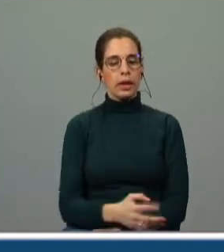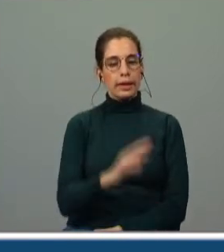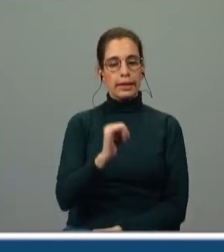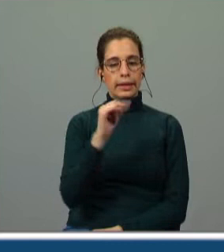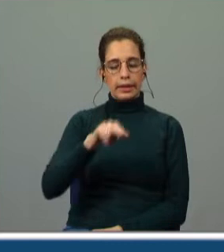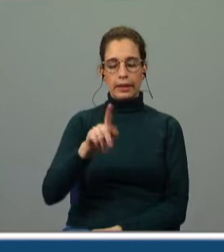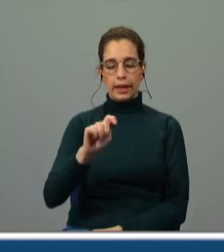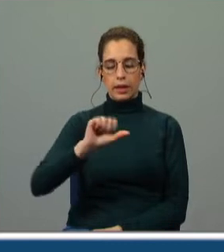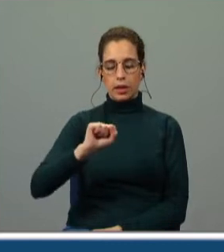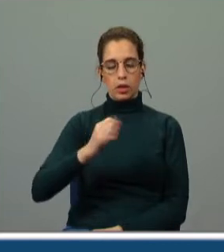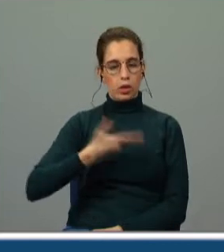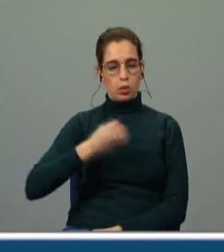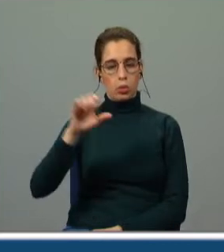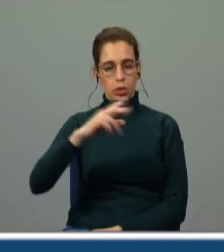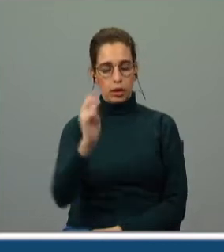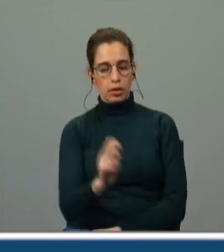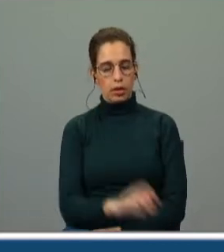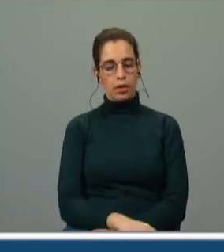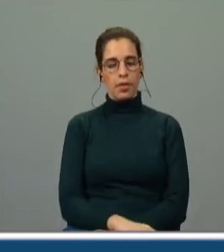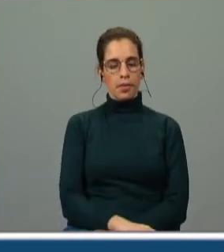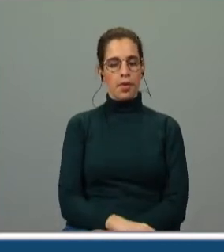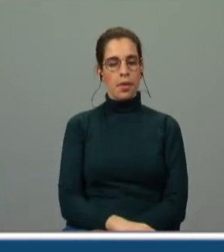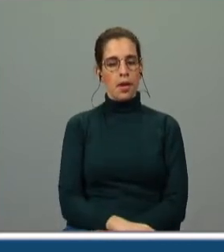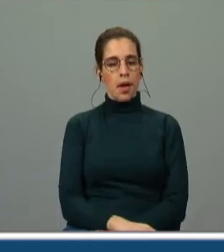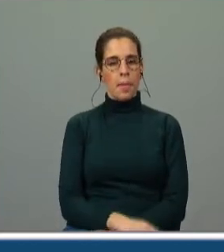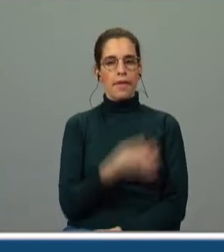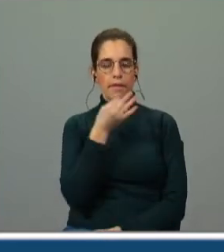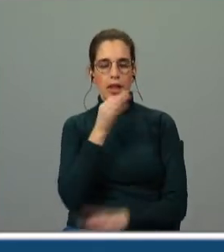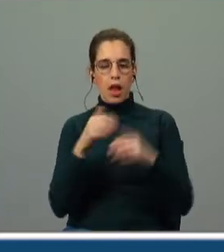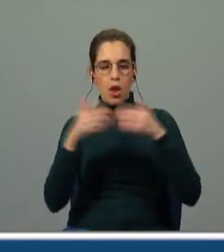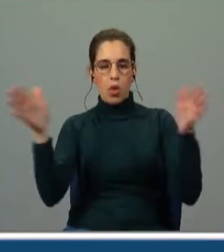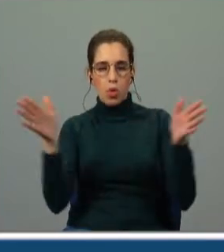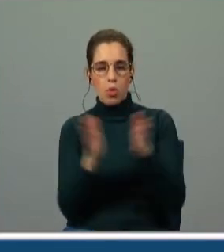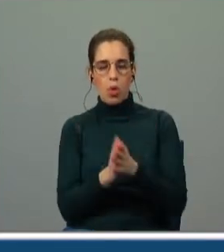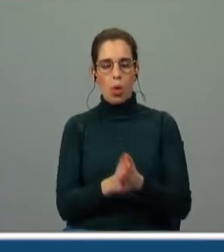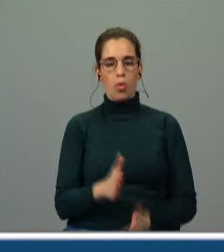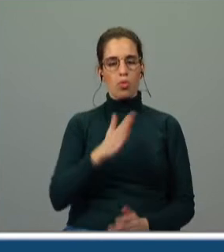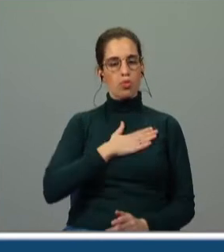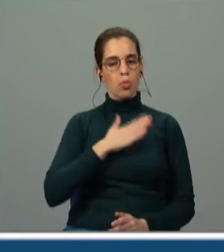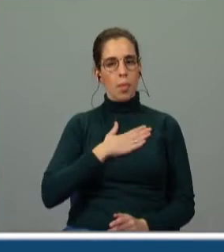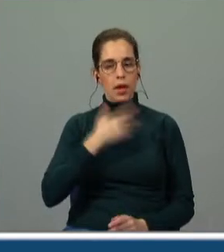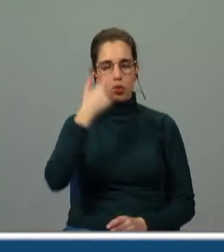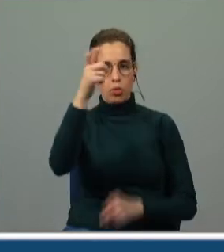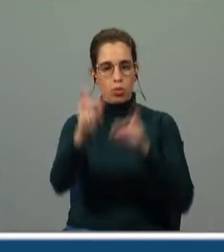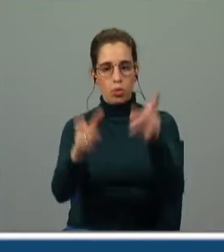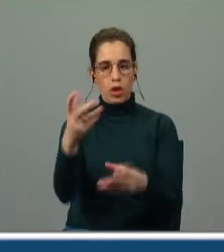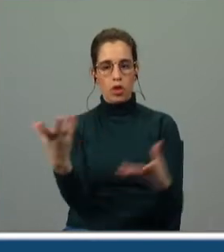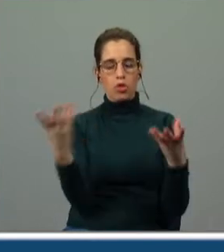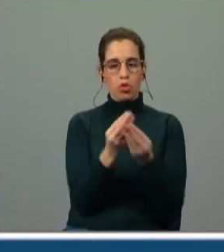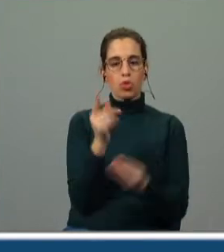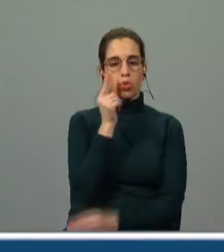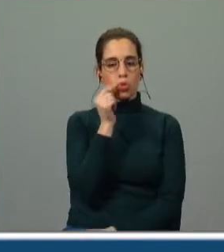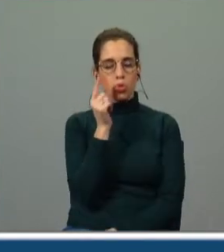sinéduke tomar a parte para referir o todo temos ali os peitos humanos junto dos